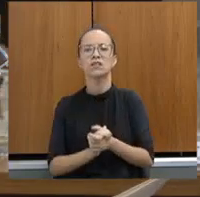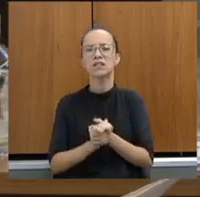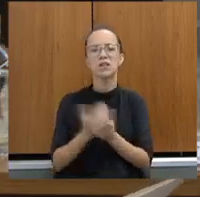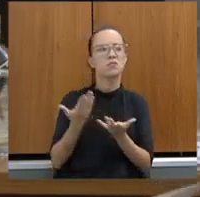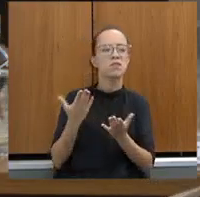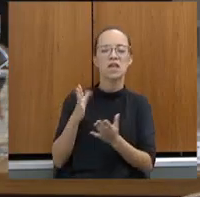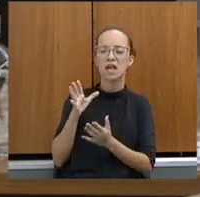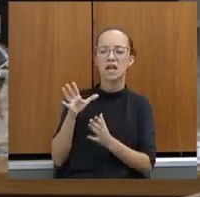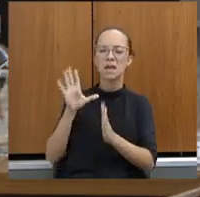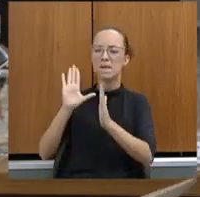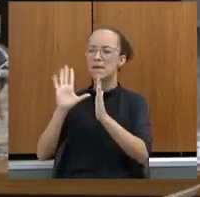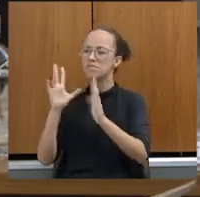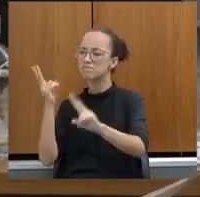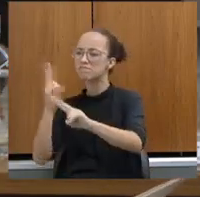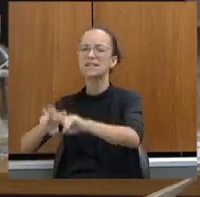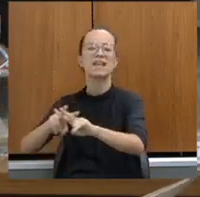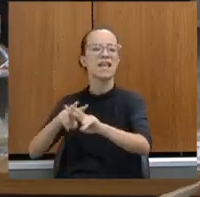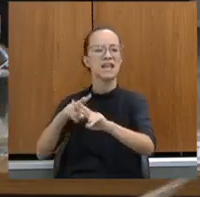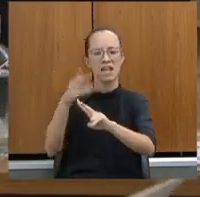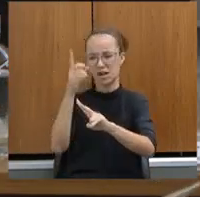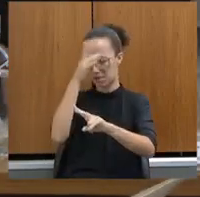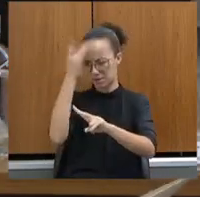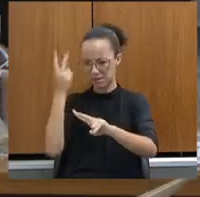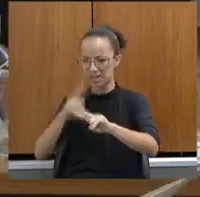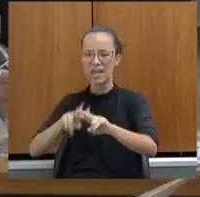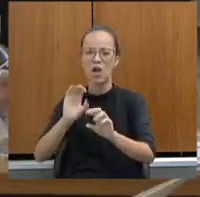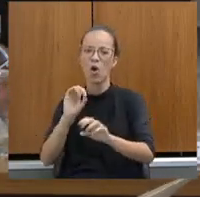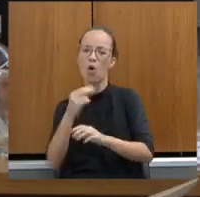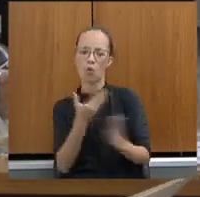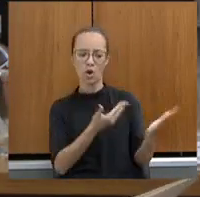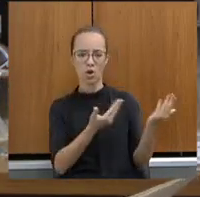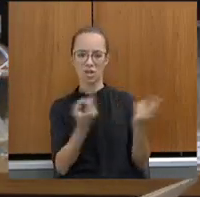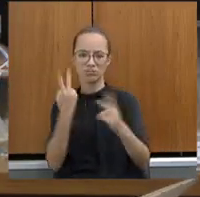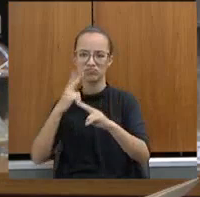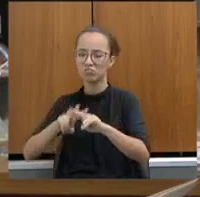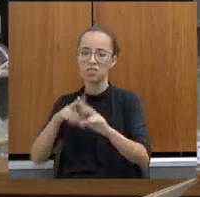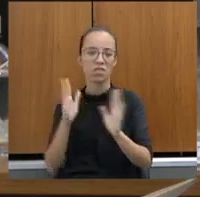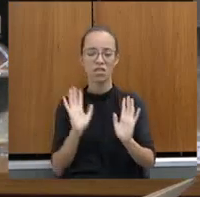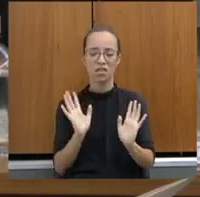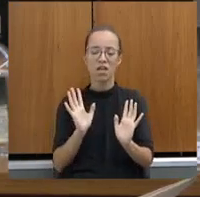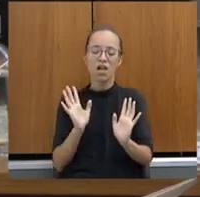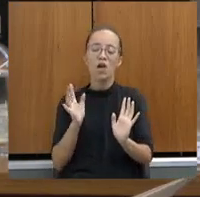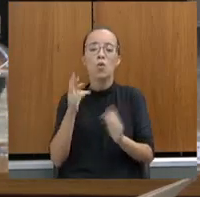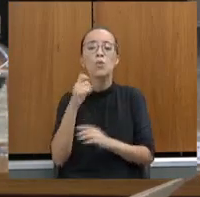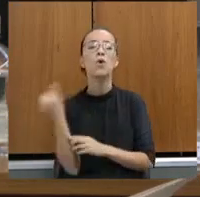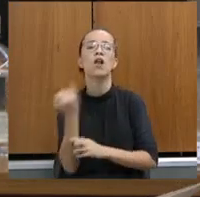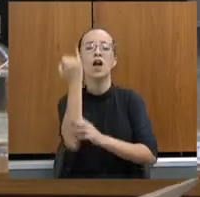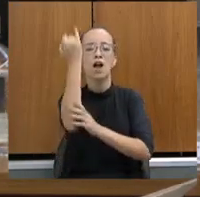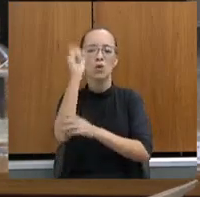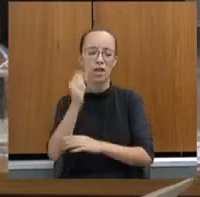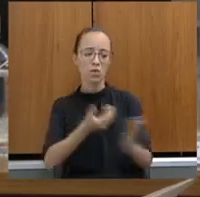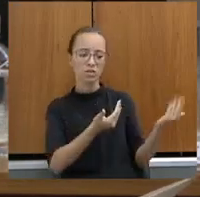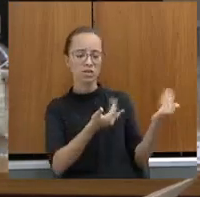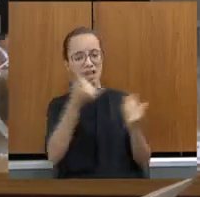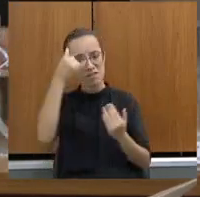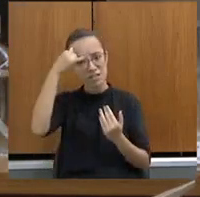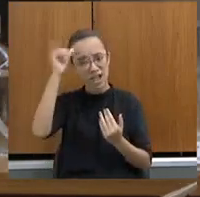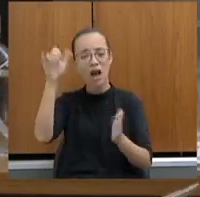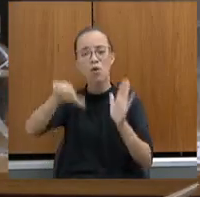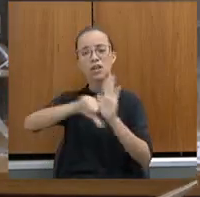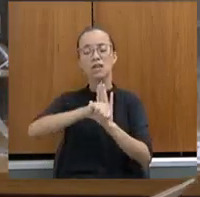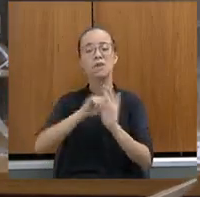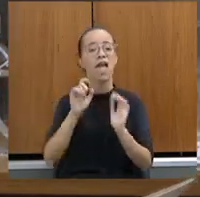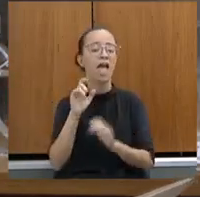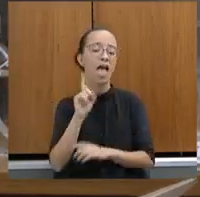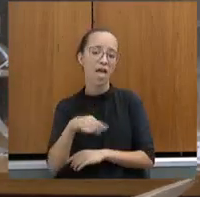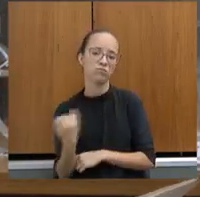cara, não me interessa internar o adolescente em frator. Eu quero, na verdade, que ele não pratique crime. Eu quero que o adolescente não pratique o ato infracional. Isso